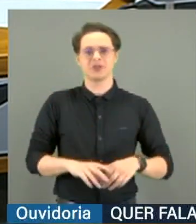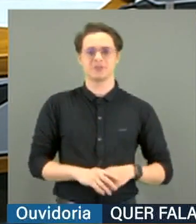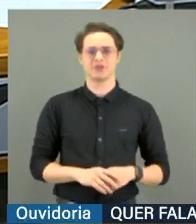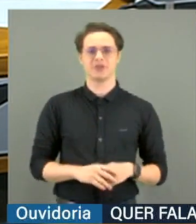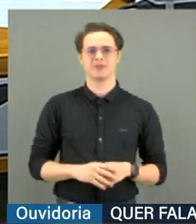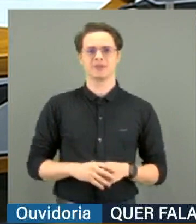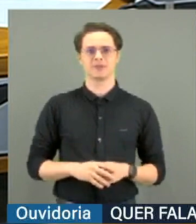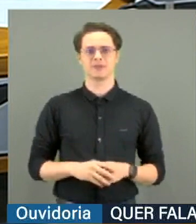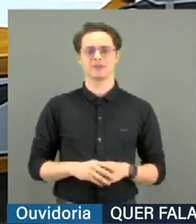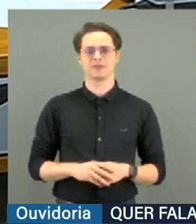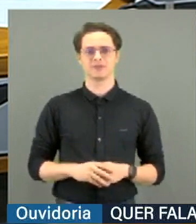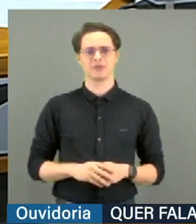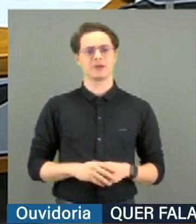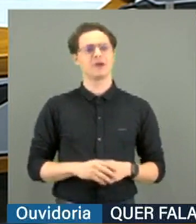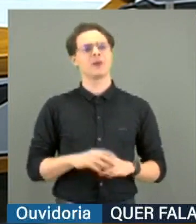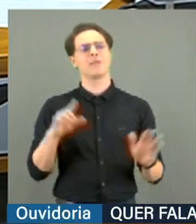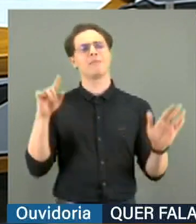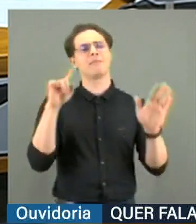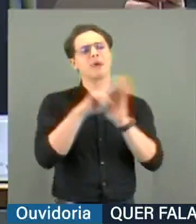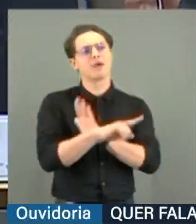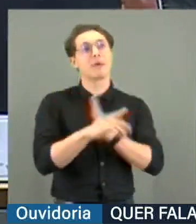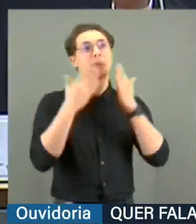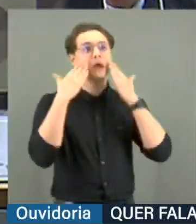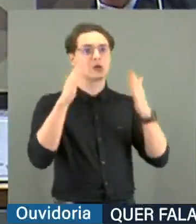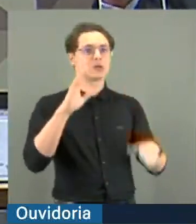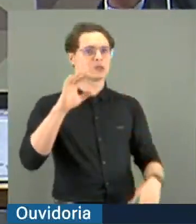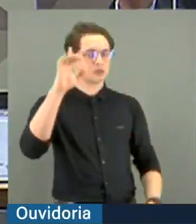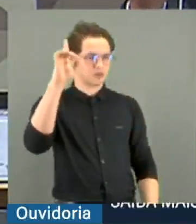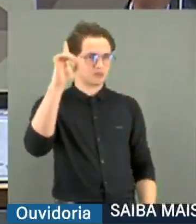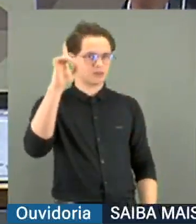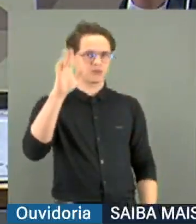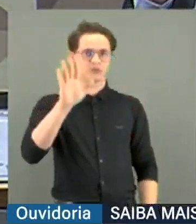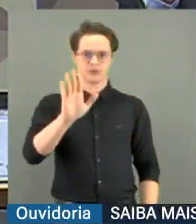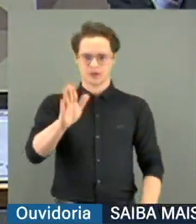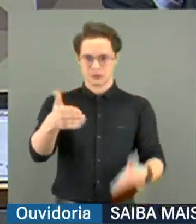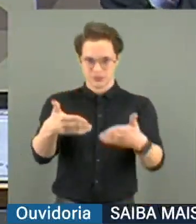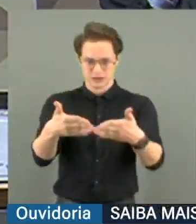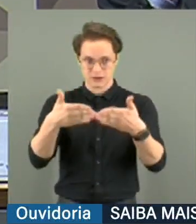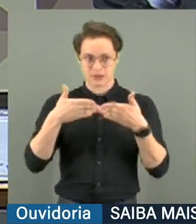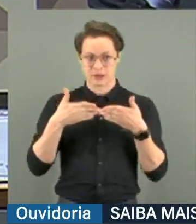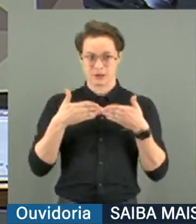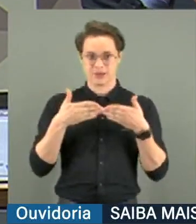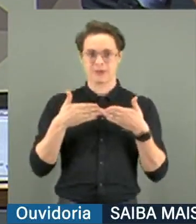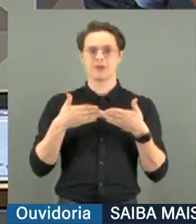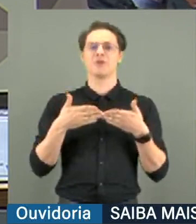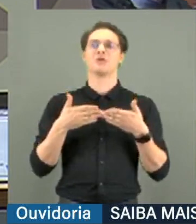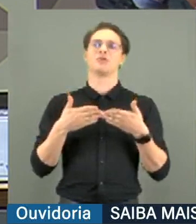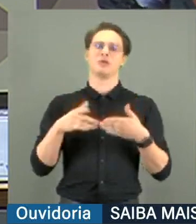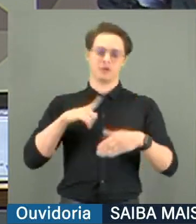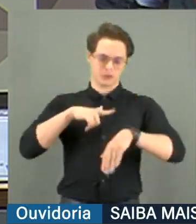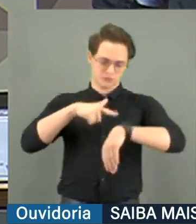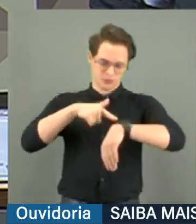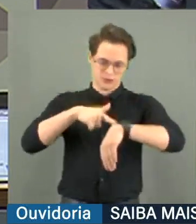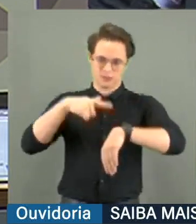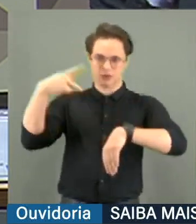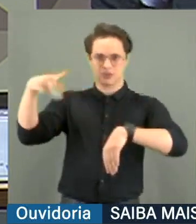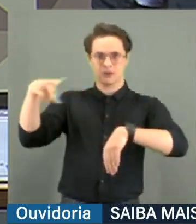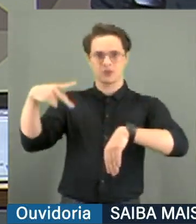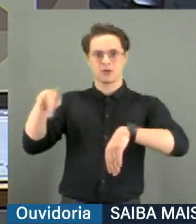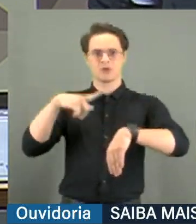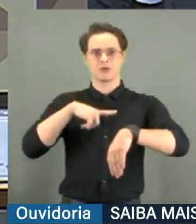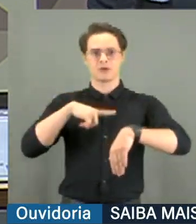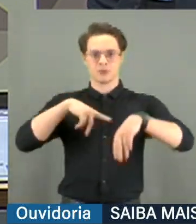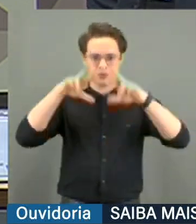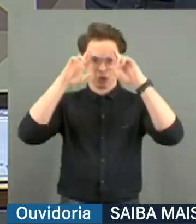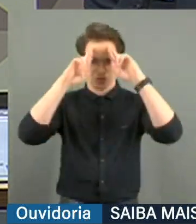Te pergunto diante do pai e do filho do Espírito Santo. pastor, deixa eu falar. Não, por favor. Eu estou dentro do tempo do deputado com o devido